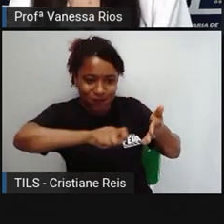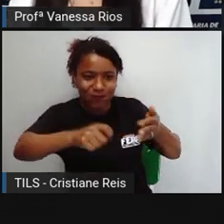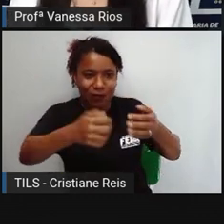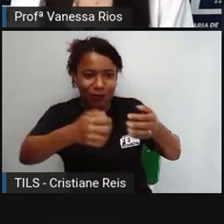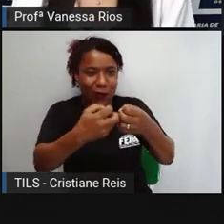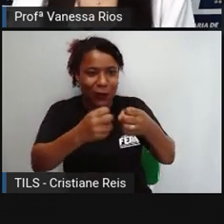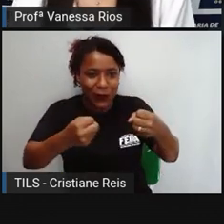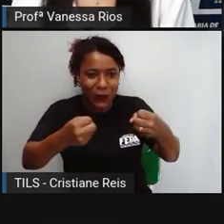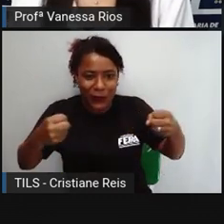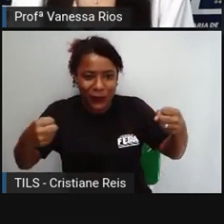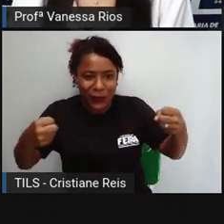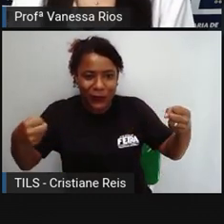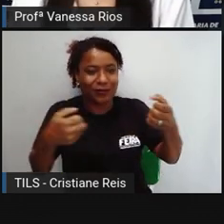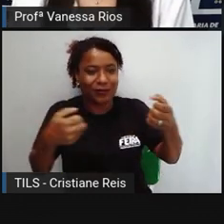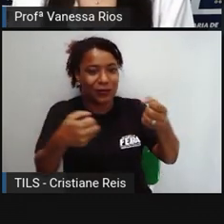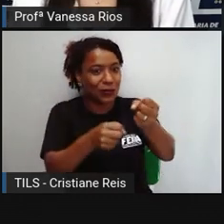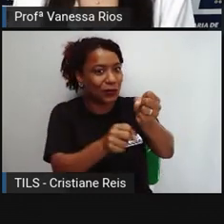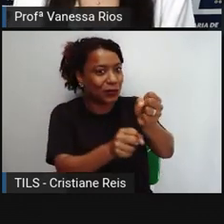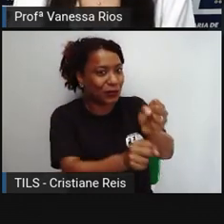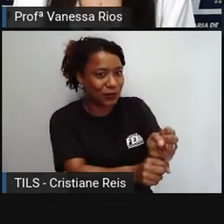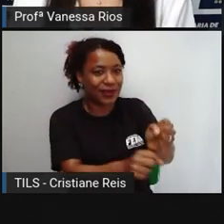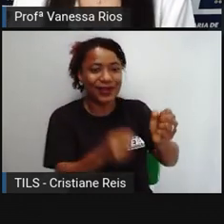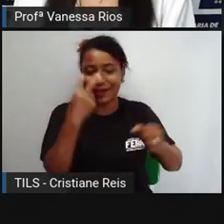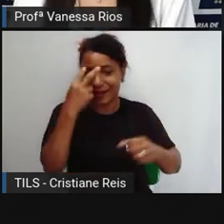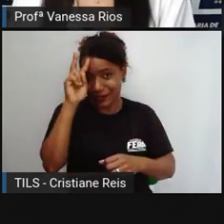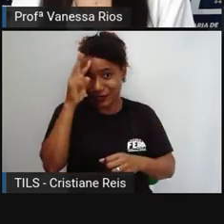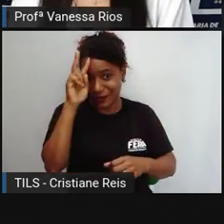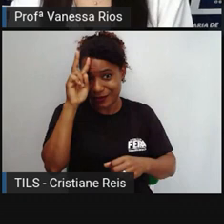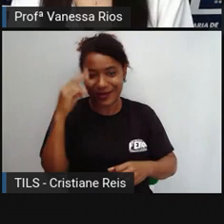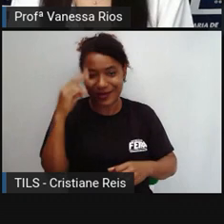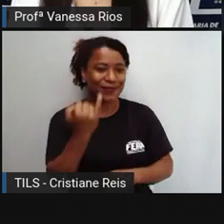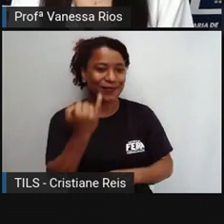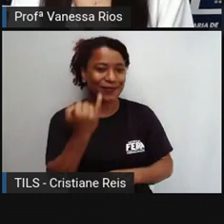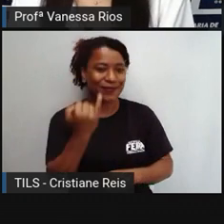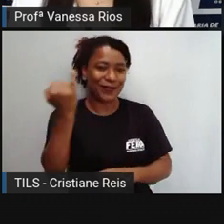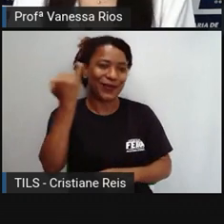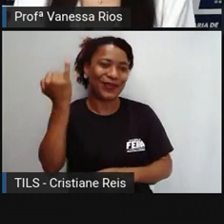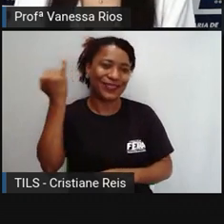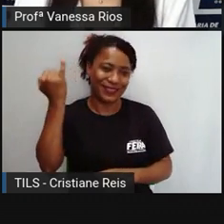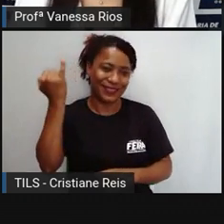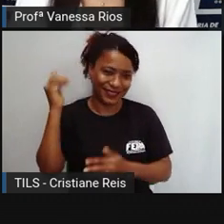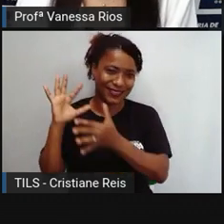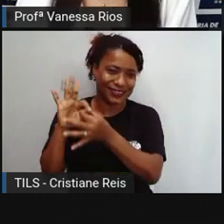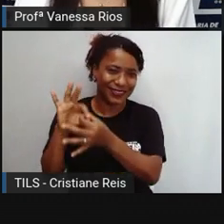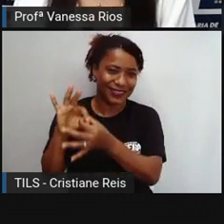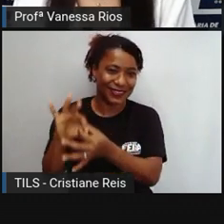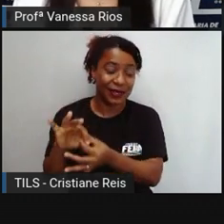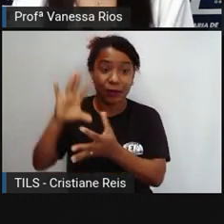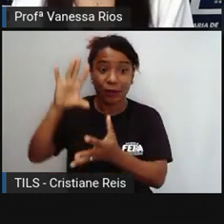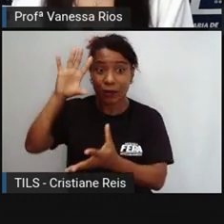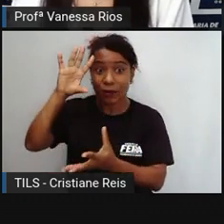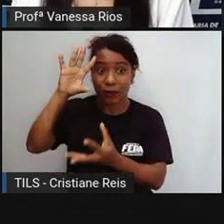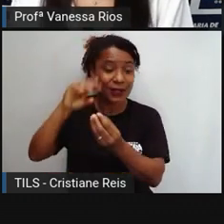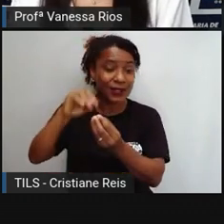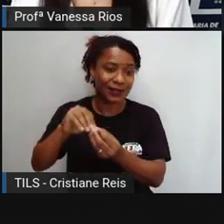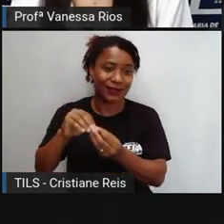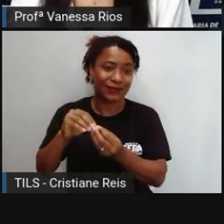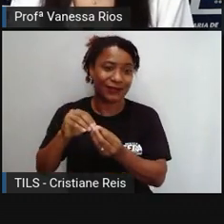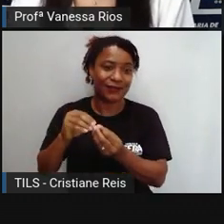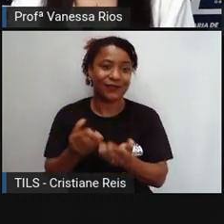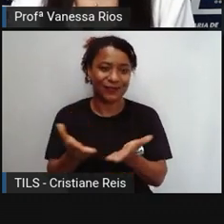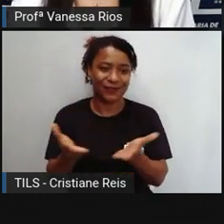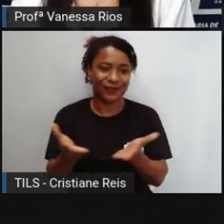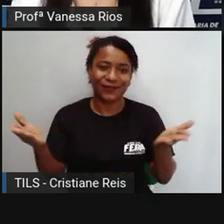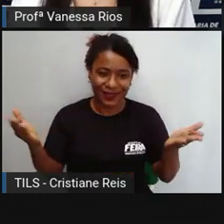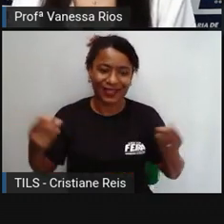tempo, ela se torna aí um instrumento importante na preservação e também na compreensão da história dos seres